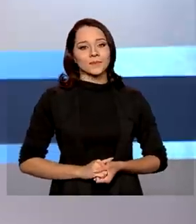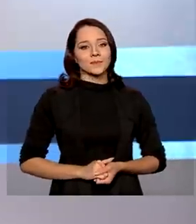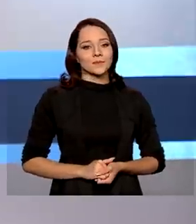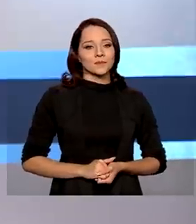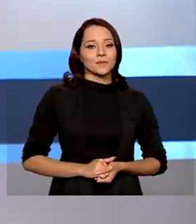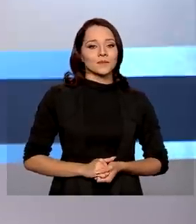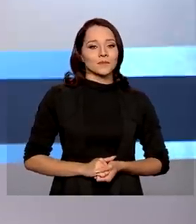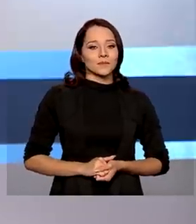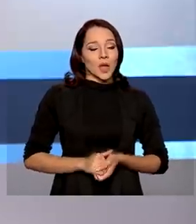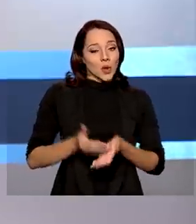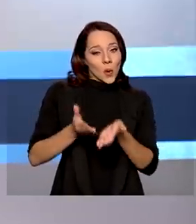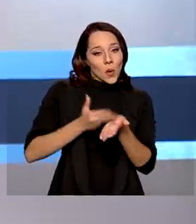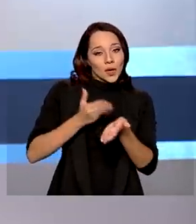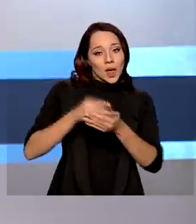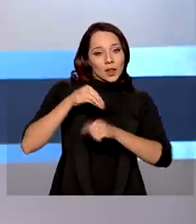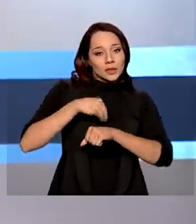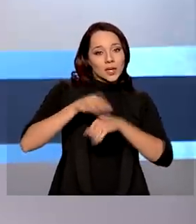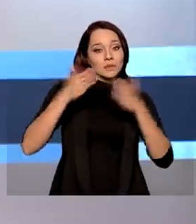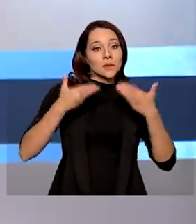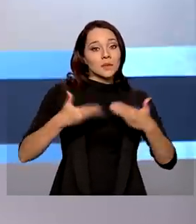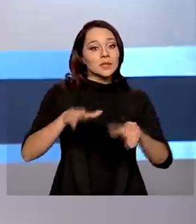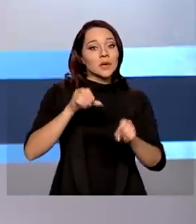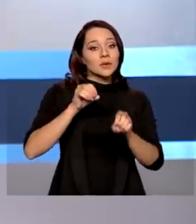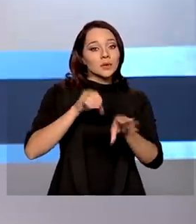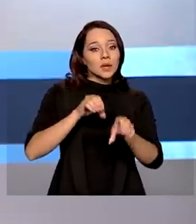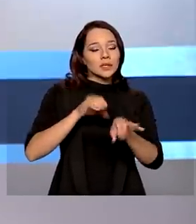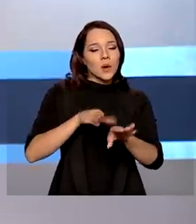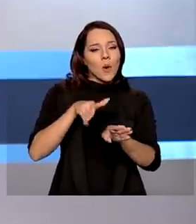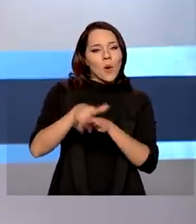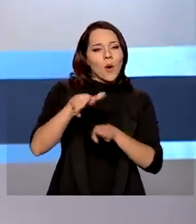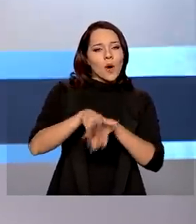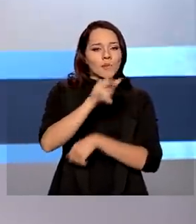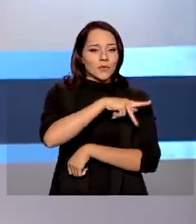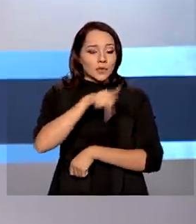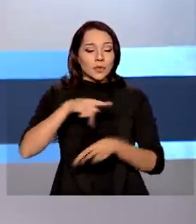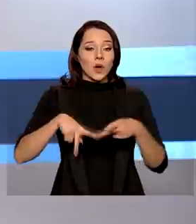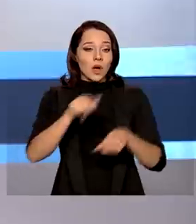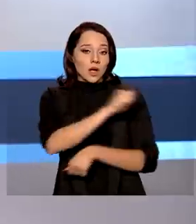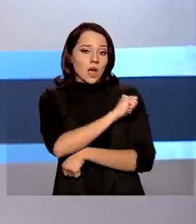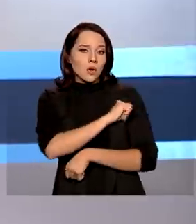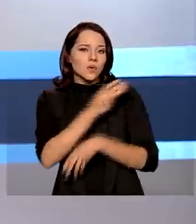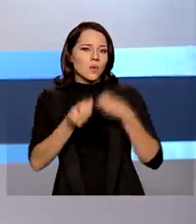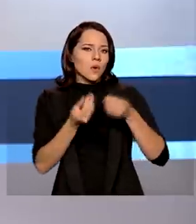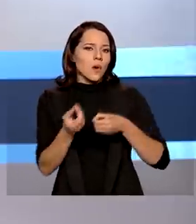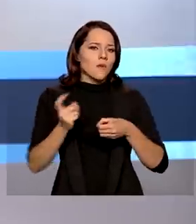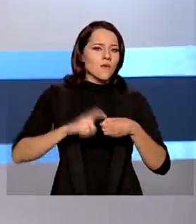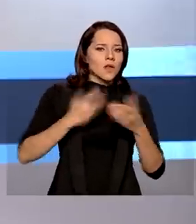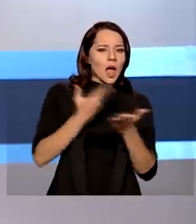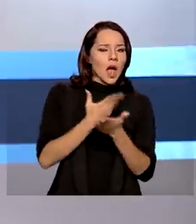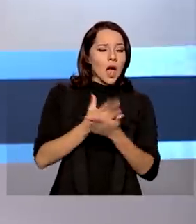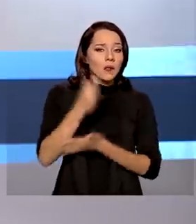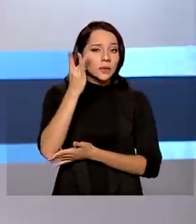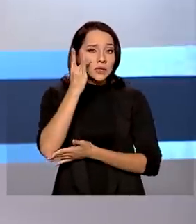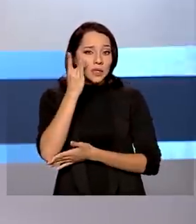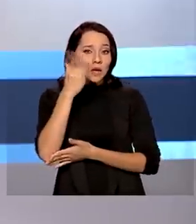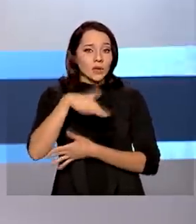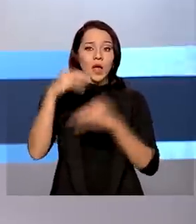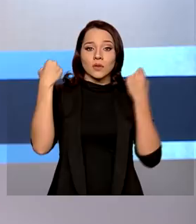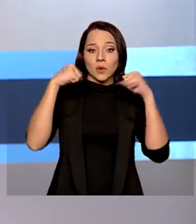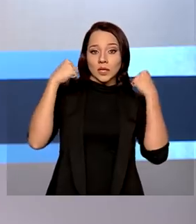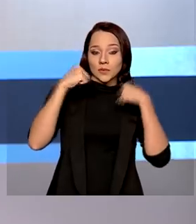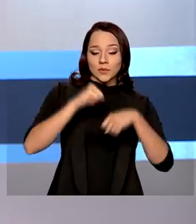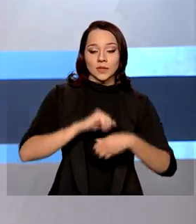Um guia lançado pelo Ministério da Educação orienta professores e alunos sobre a retomada das aulas presenciais de